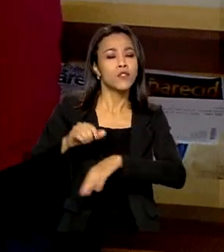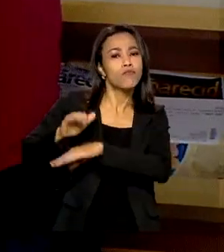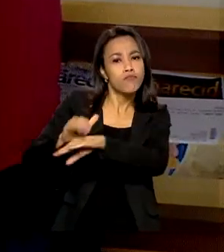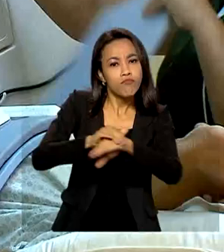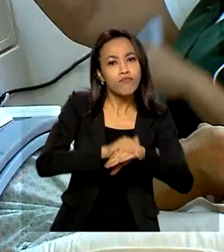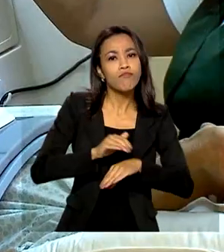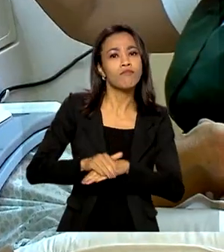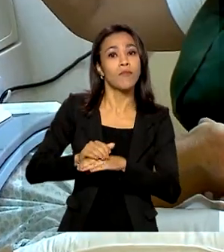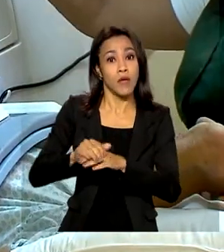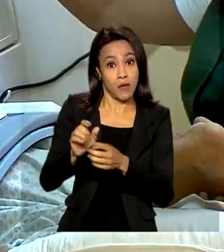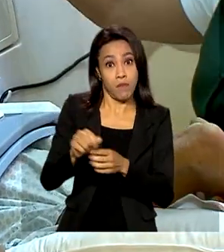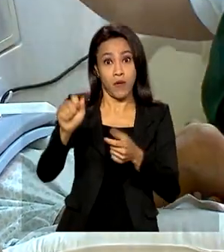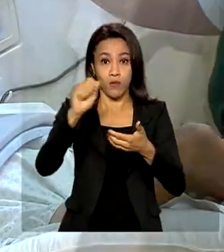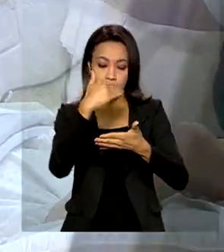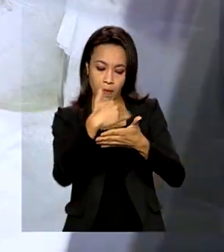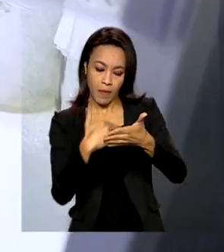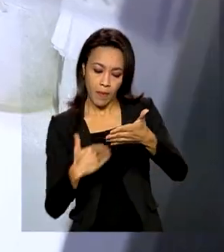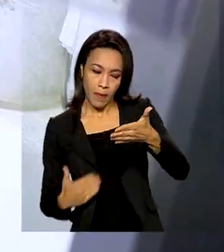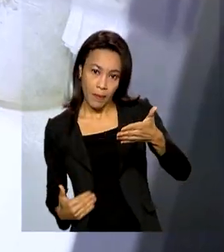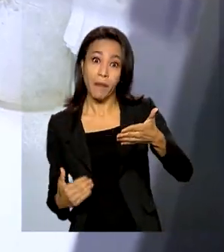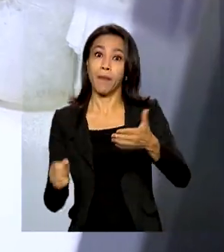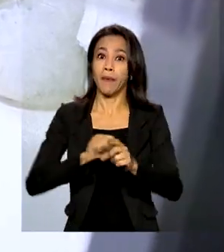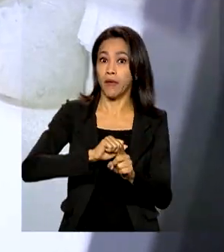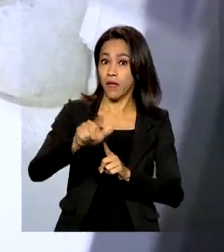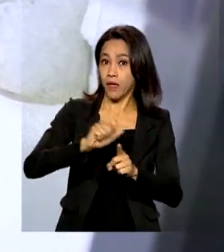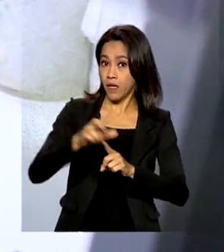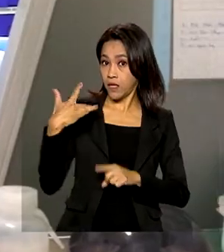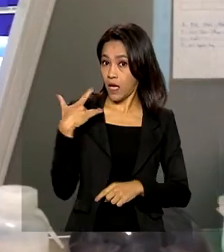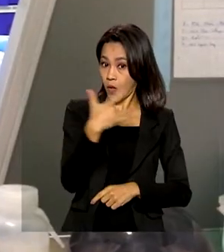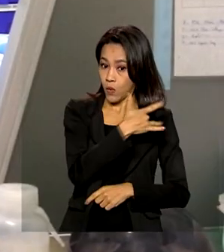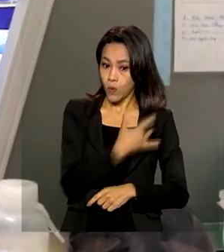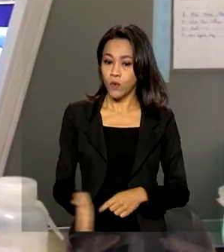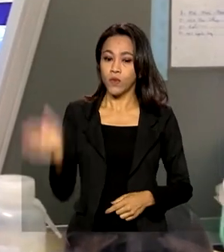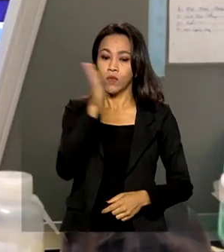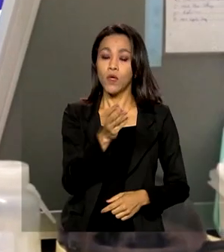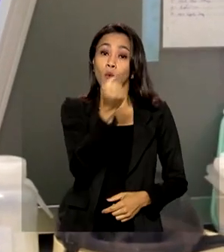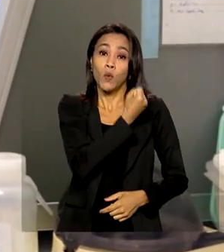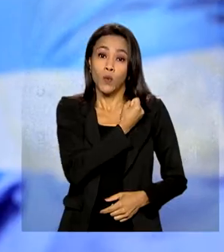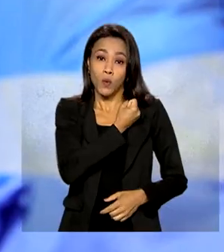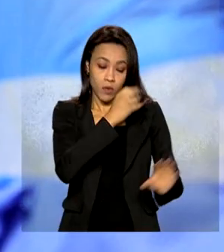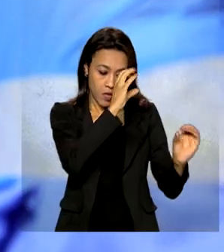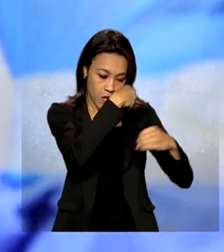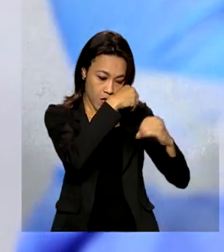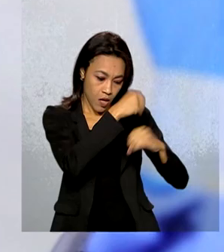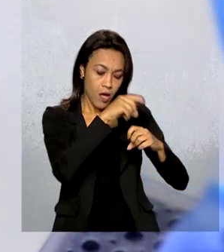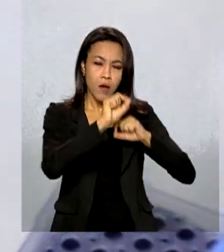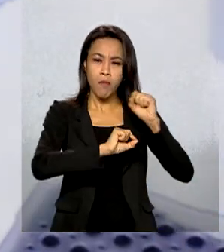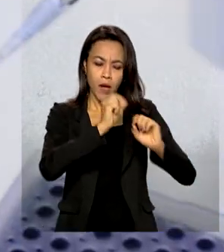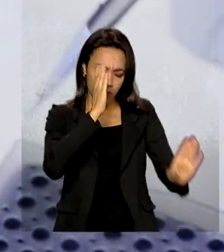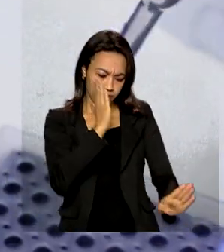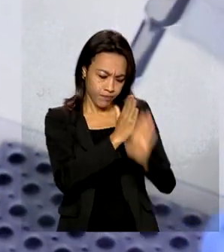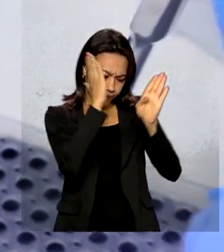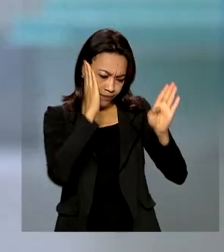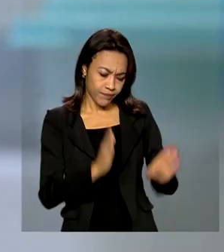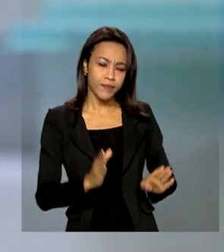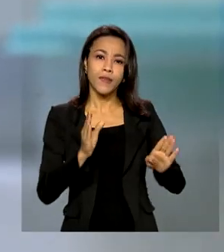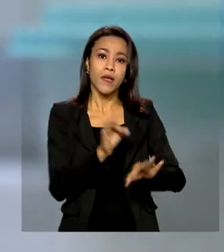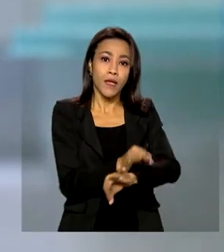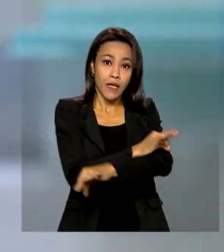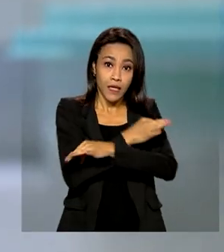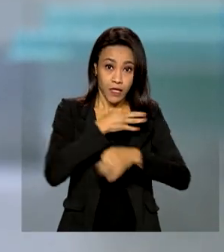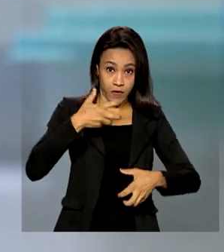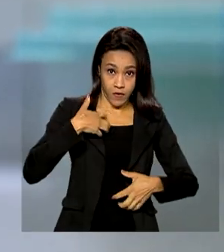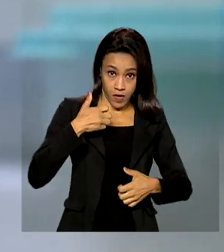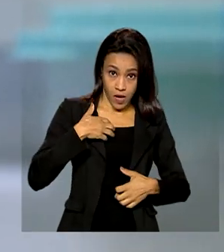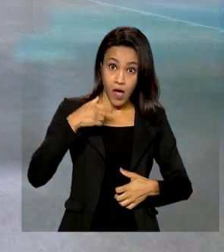pelos planos de saúde. Número de laboratórios cadastrados para diagnóstico de varíola dos macacos quase dobra no